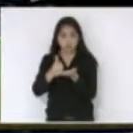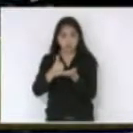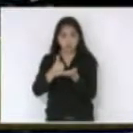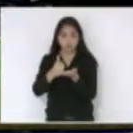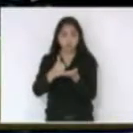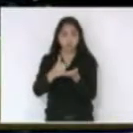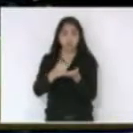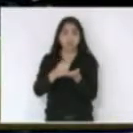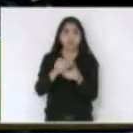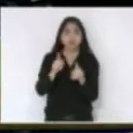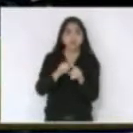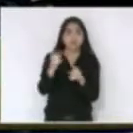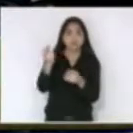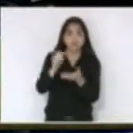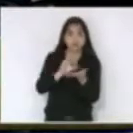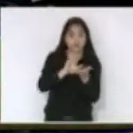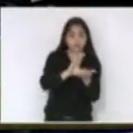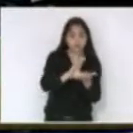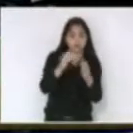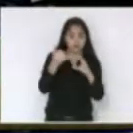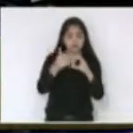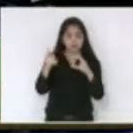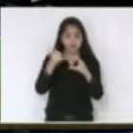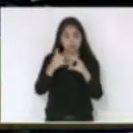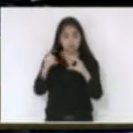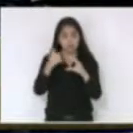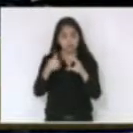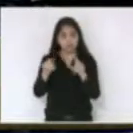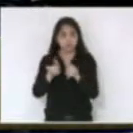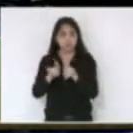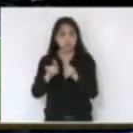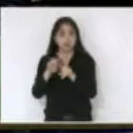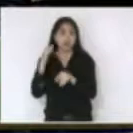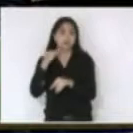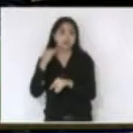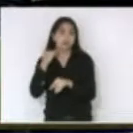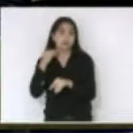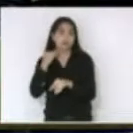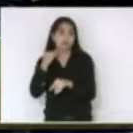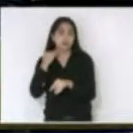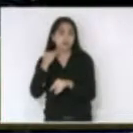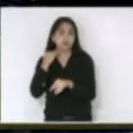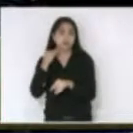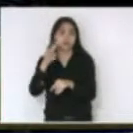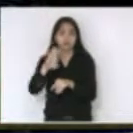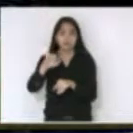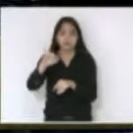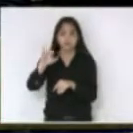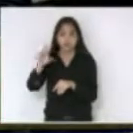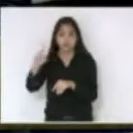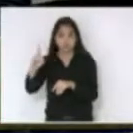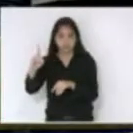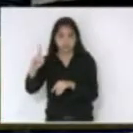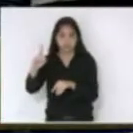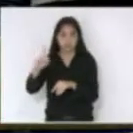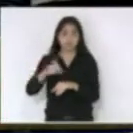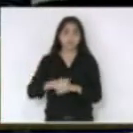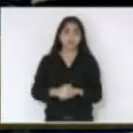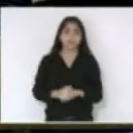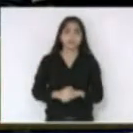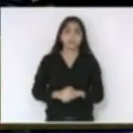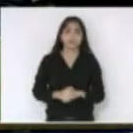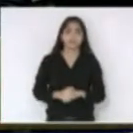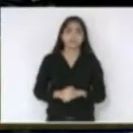Celesc distribuição S.A. e o banco interamericano de desenvolvimento o BID e estabelece